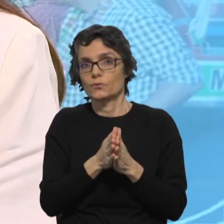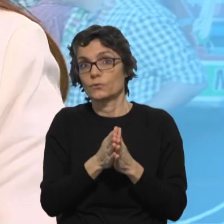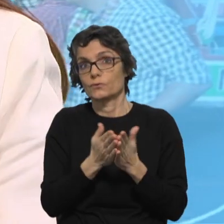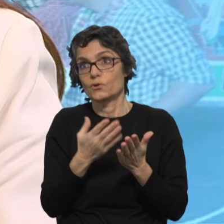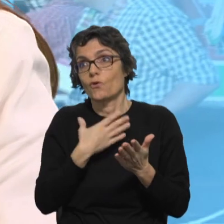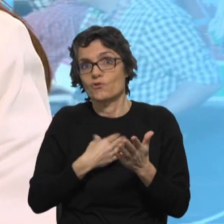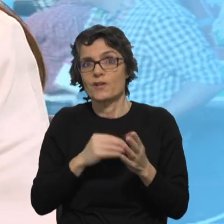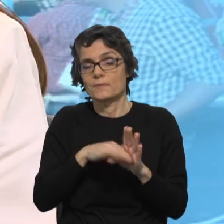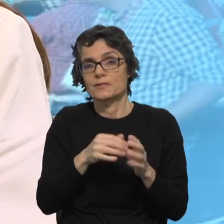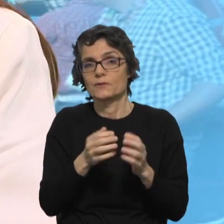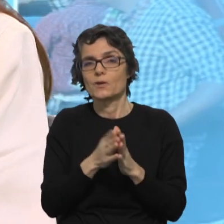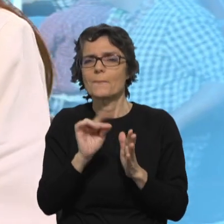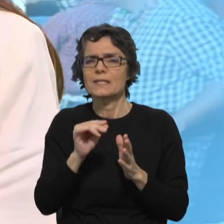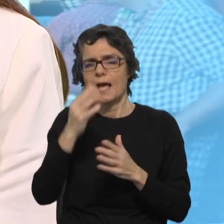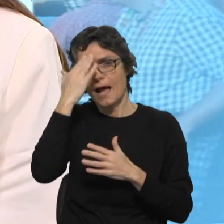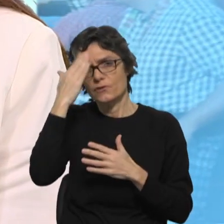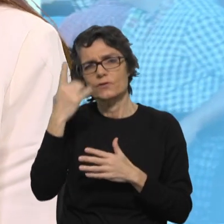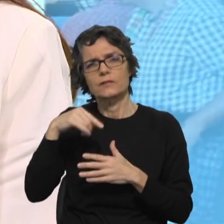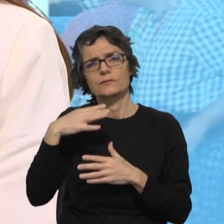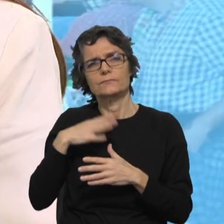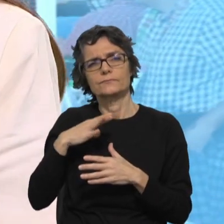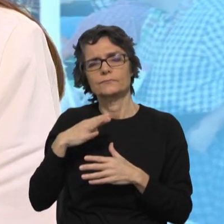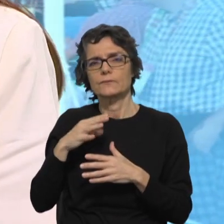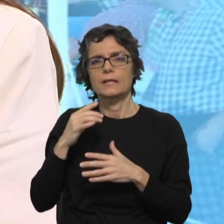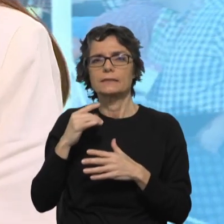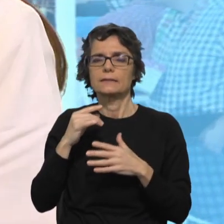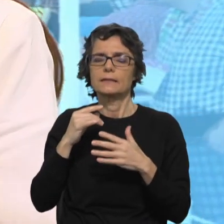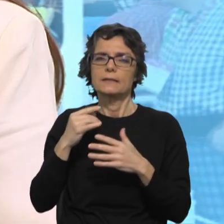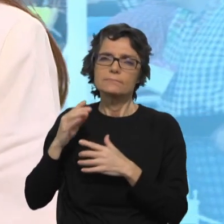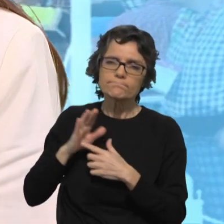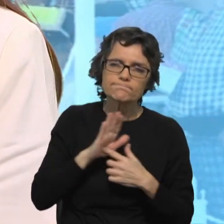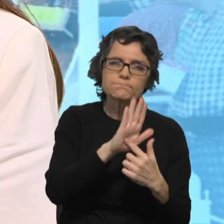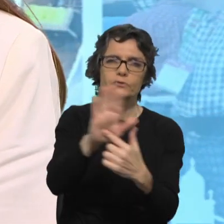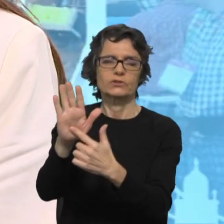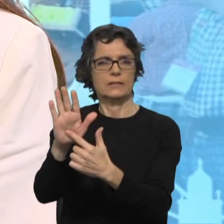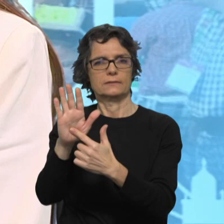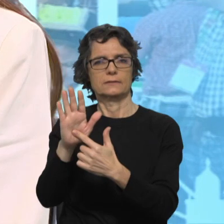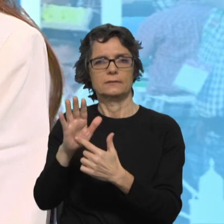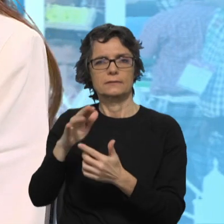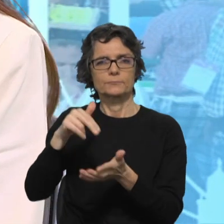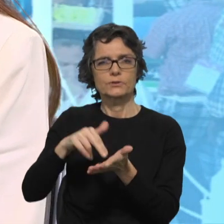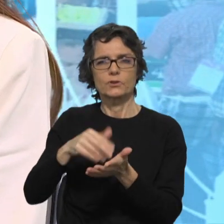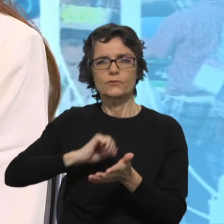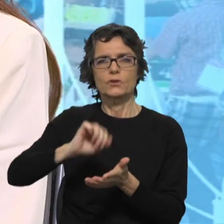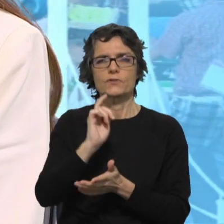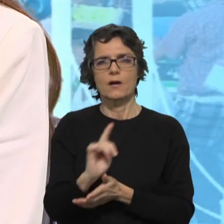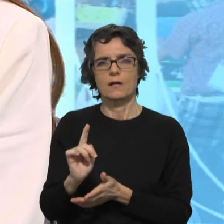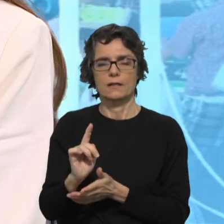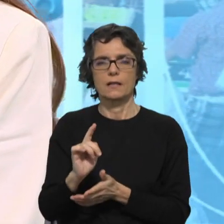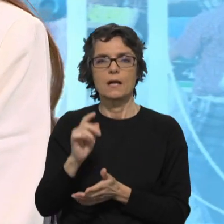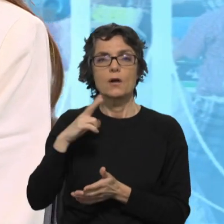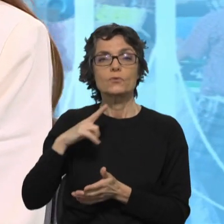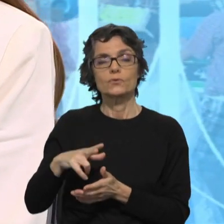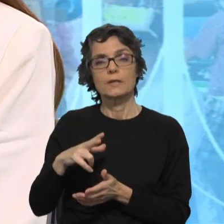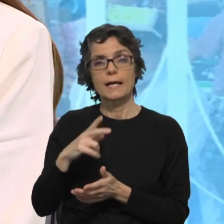Acho que precisamos mais de exercícios de manifesto, de sonhar por a tónica na visão. Eu acho que Portugal precisa de visão,